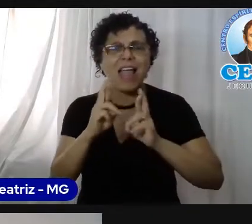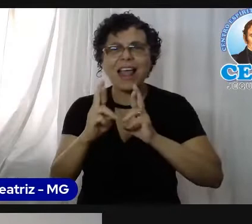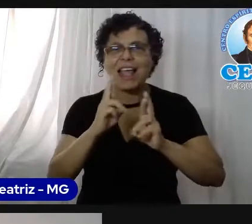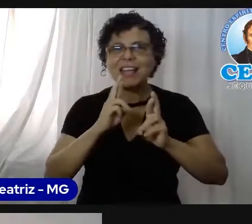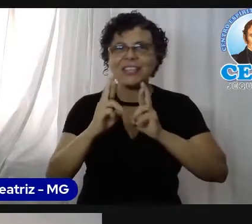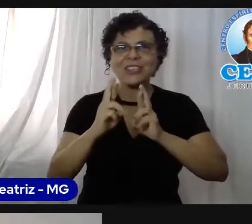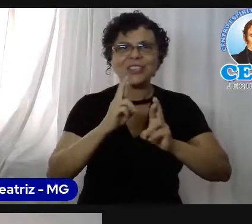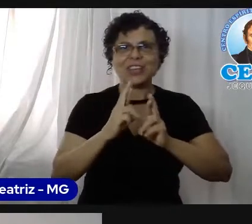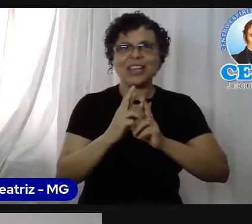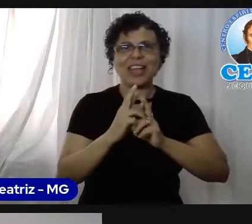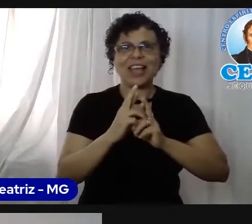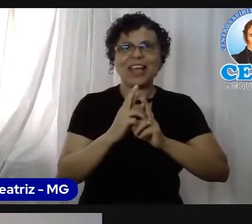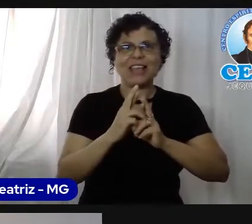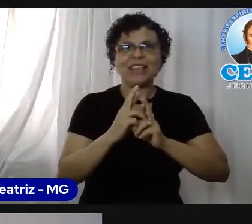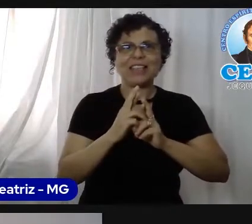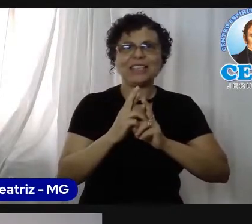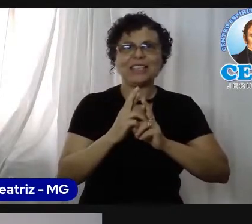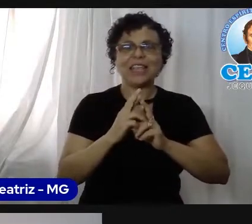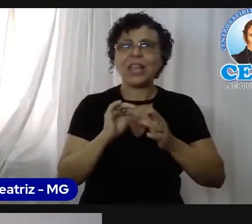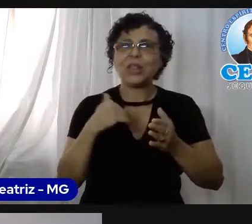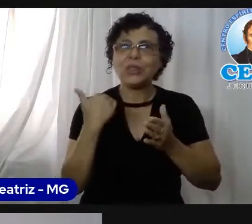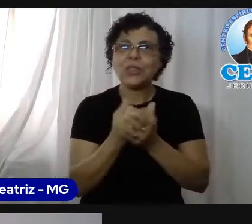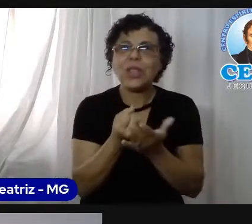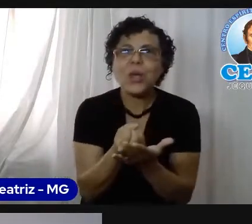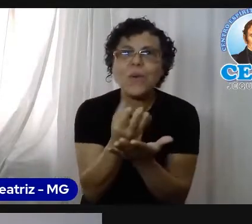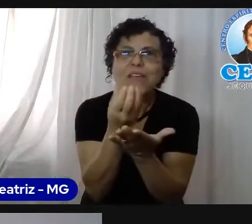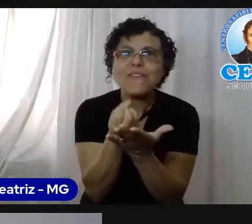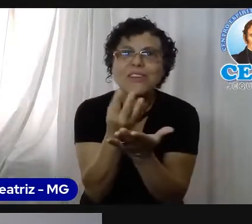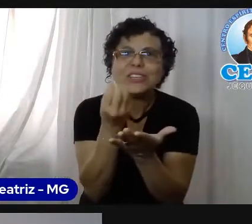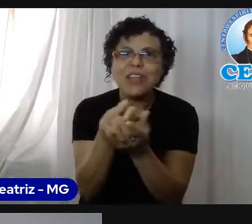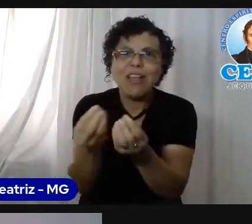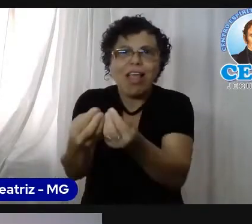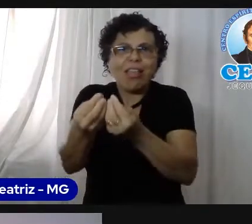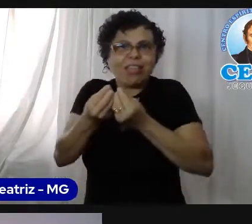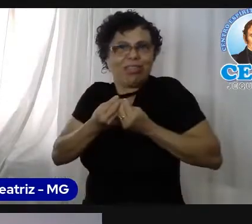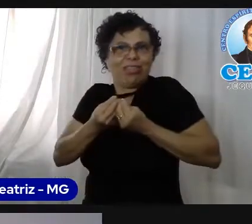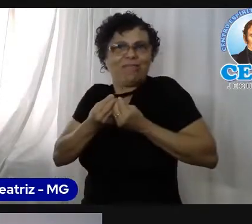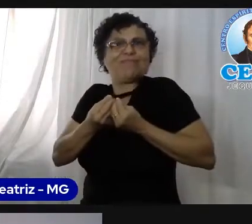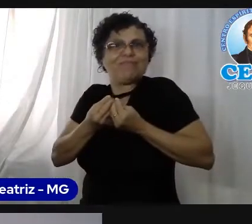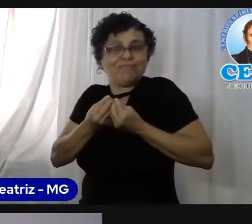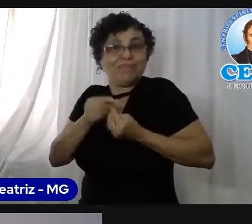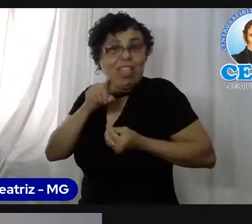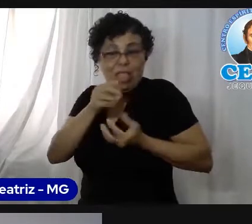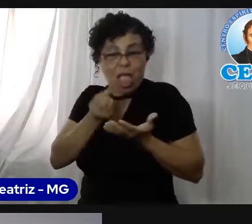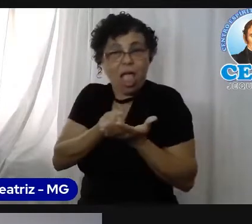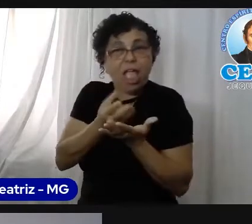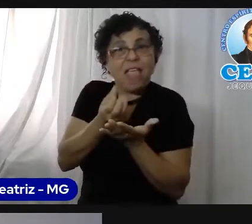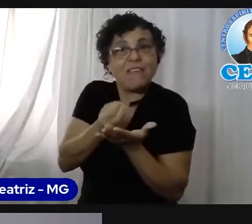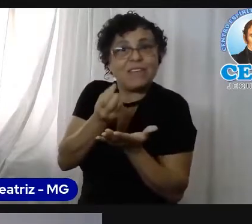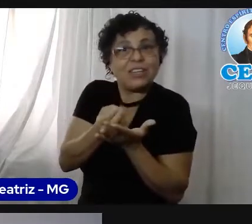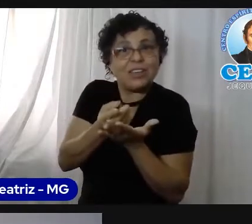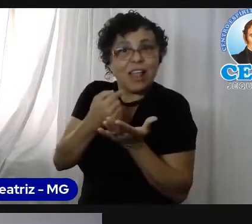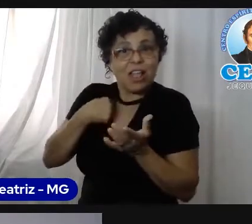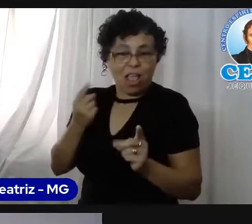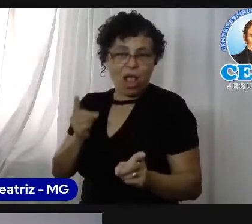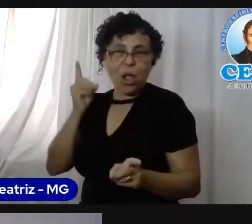aspecto daquilo que o Evangelho coloca para nós. Então, ali nos Evangelhos, a gente vai encontrar